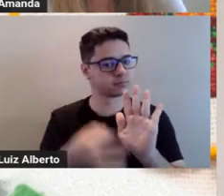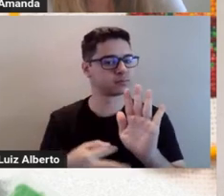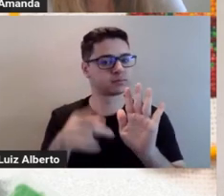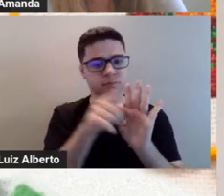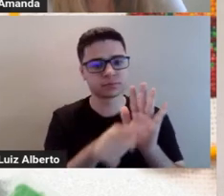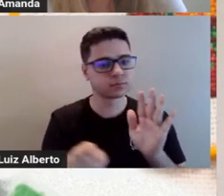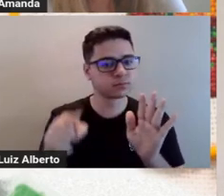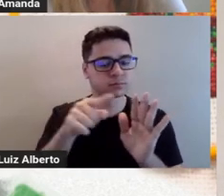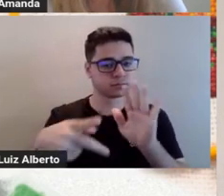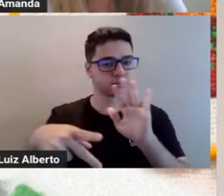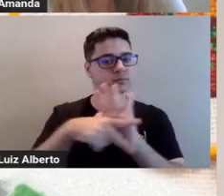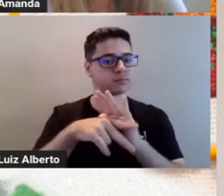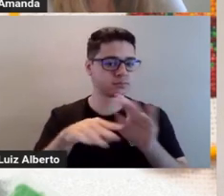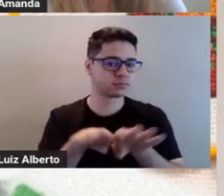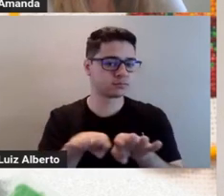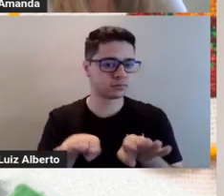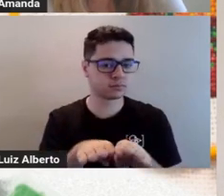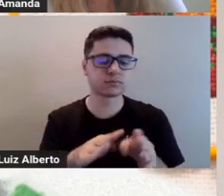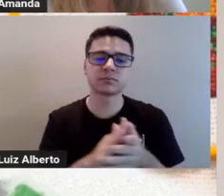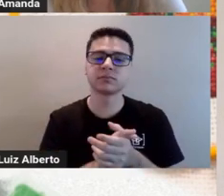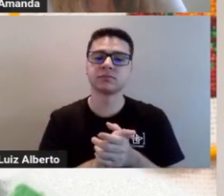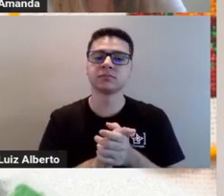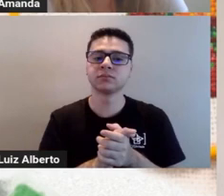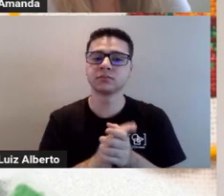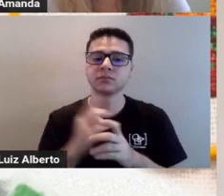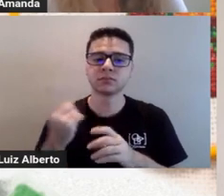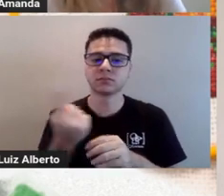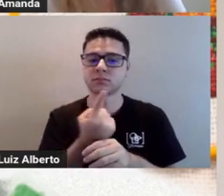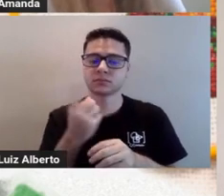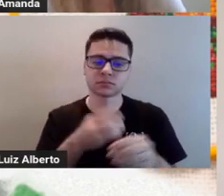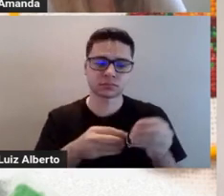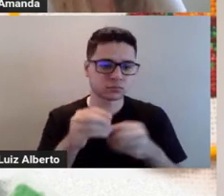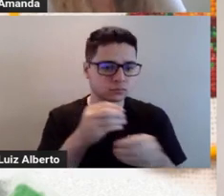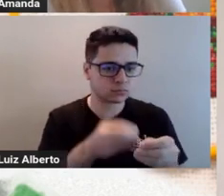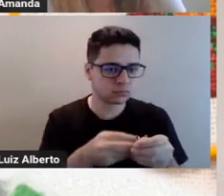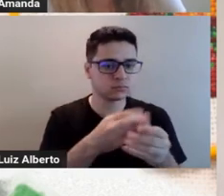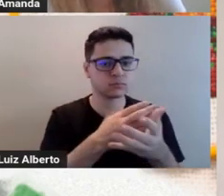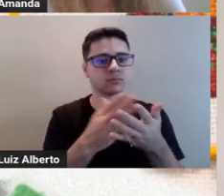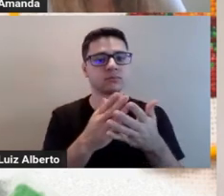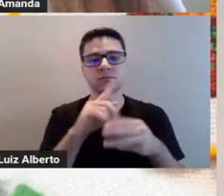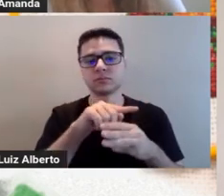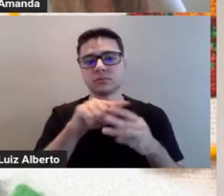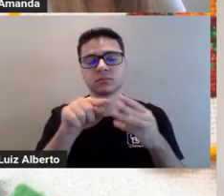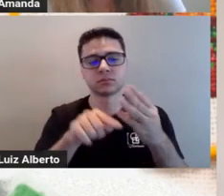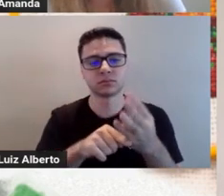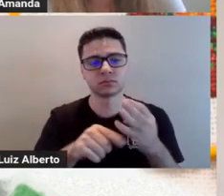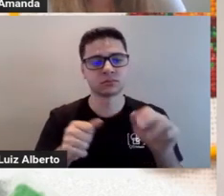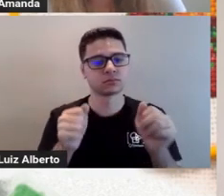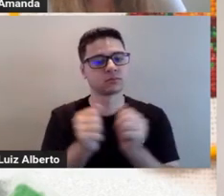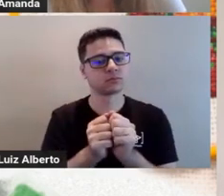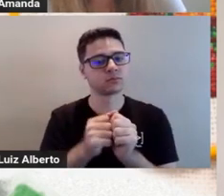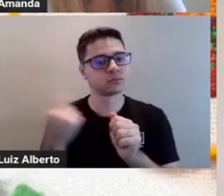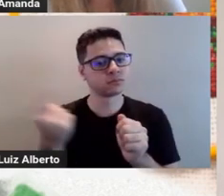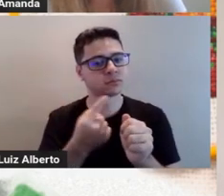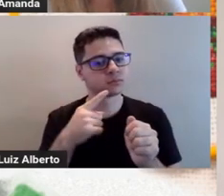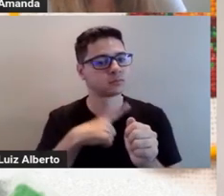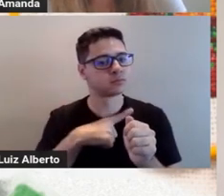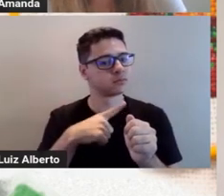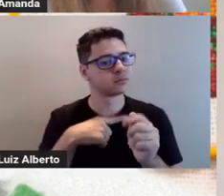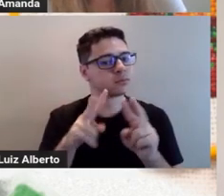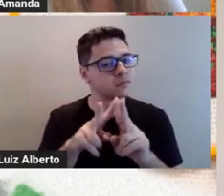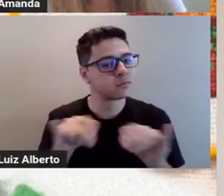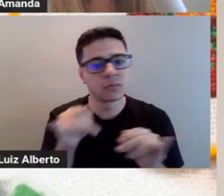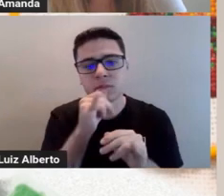também. E, quando a gente mistura a partir dessas secundárias com as primárias, a gente vai ter o